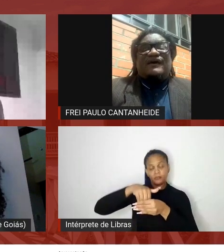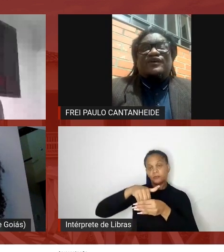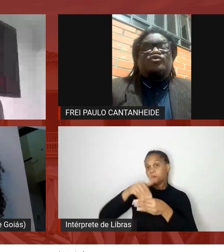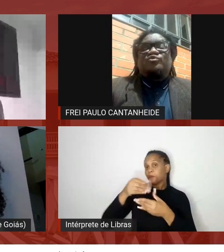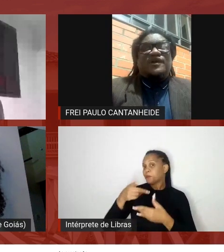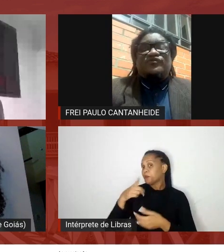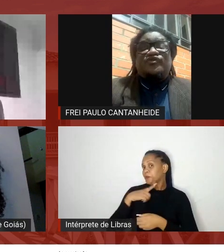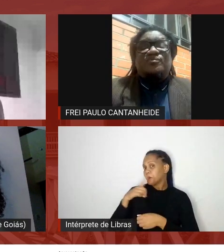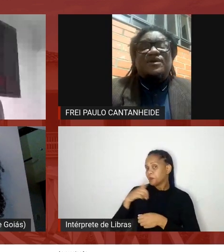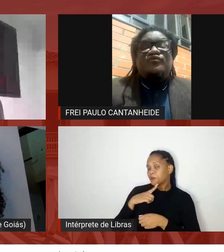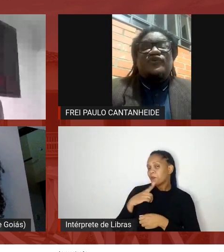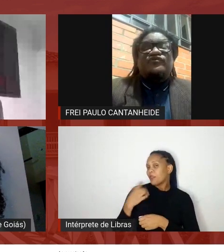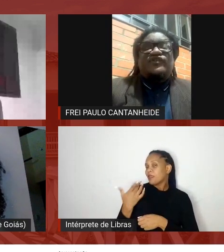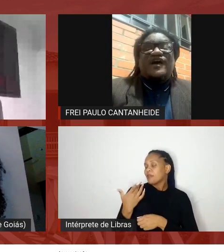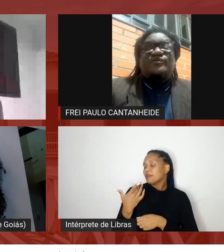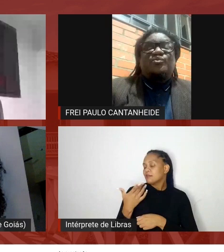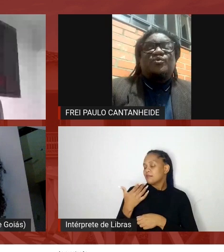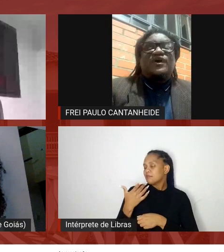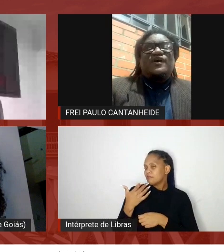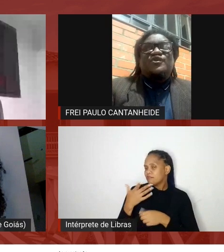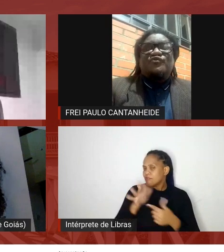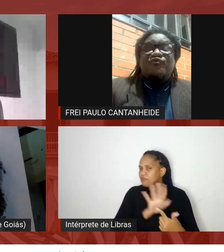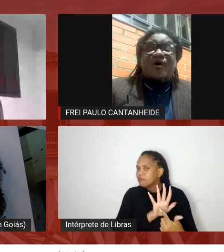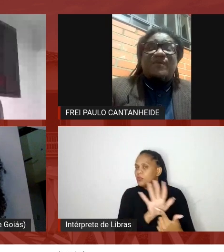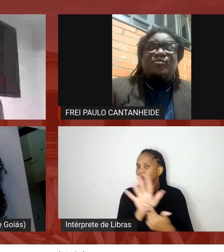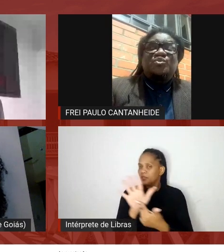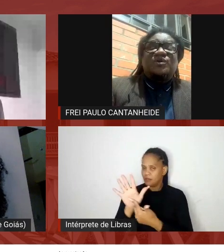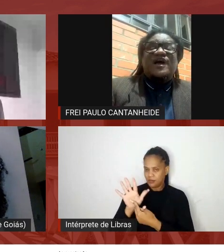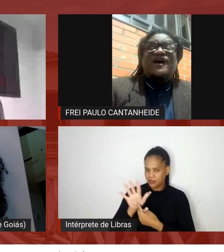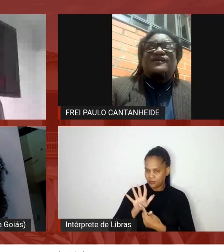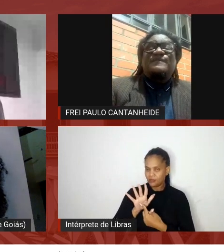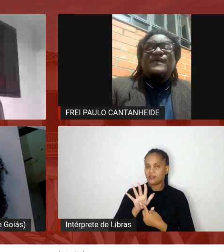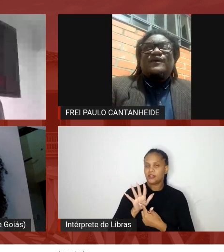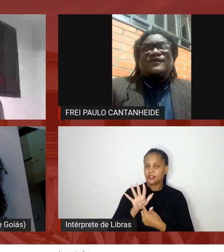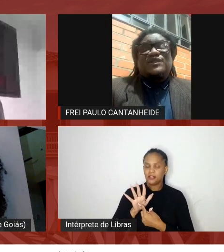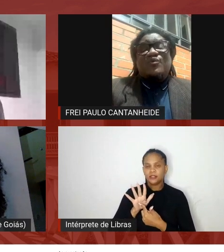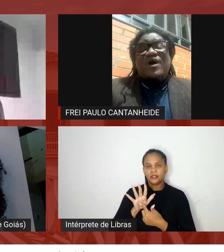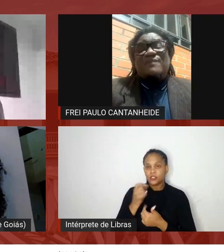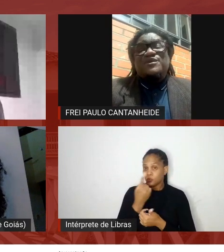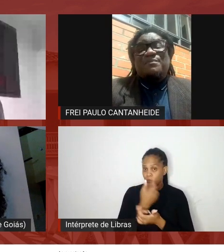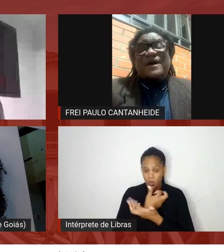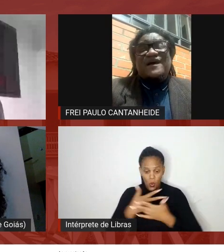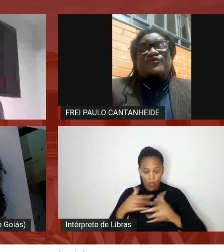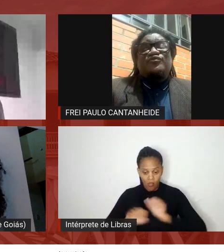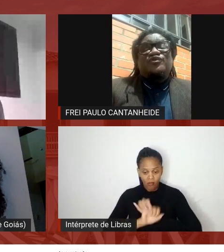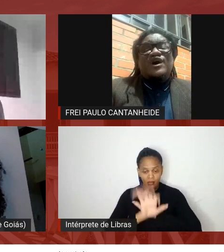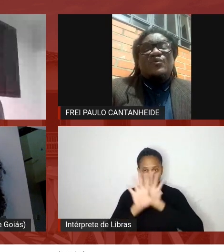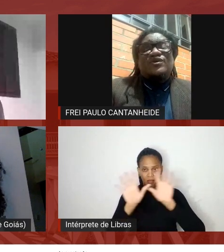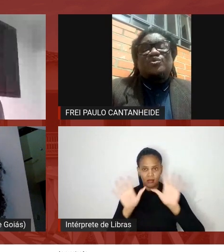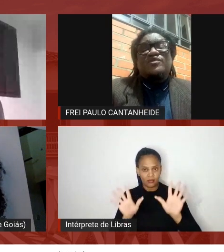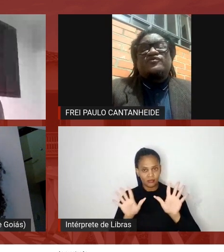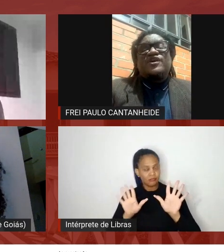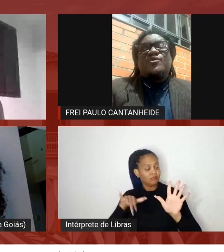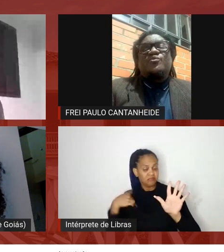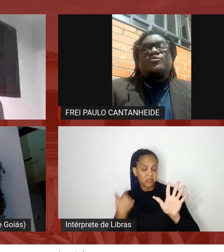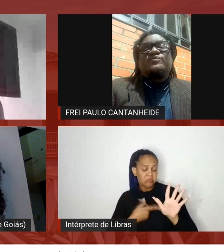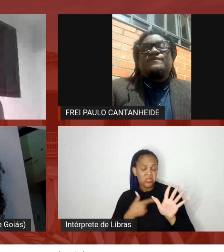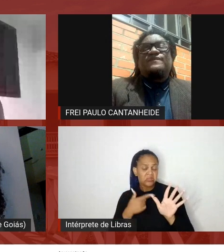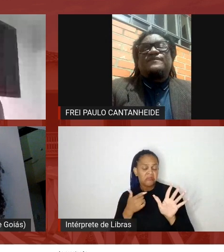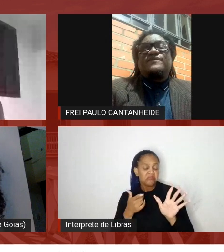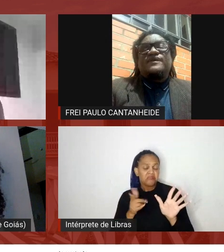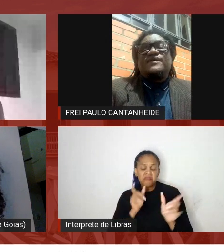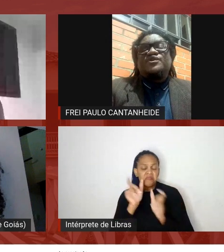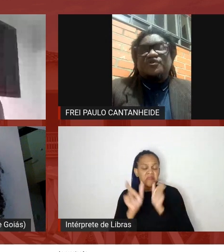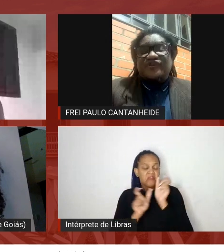isso tem sido manifestado de forma muito clara então a minha palavra final é que nós não